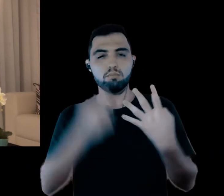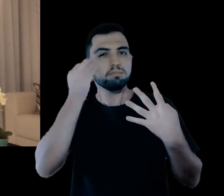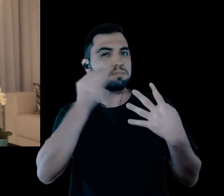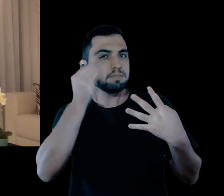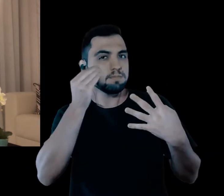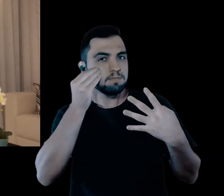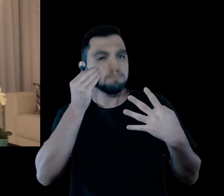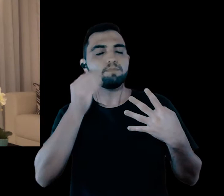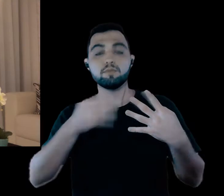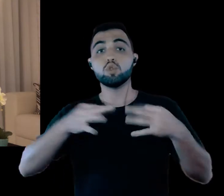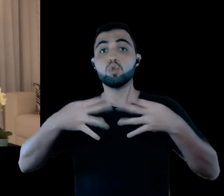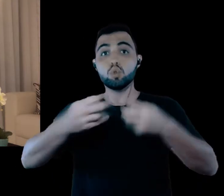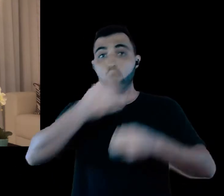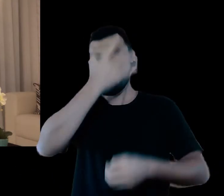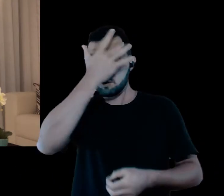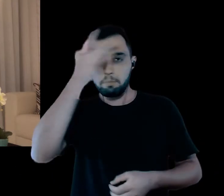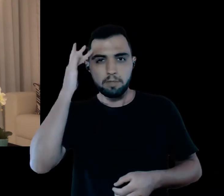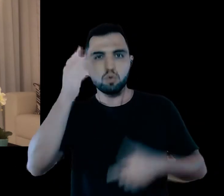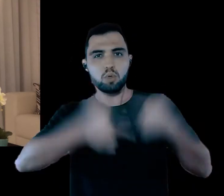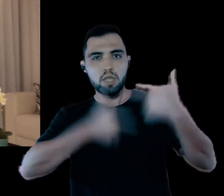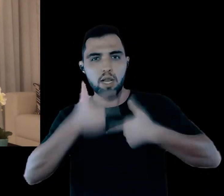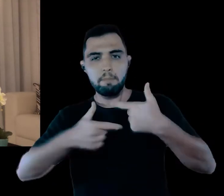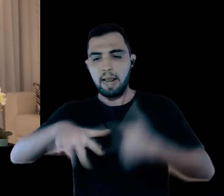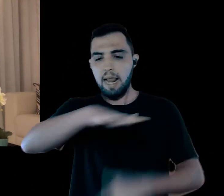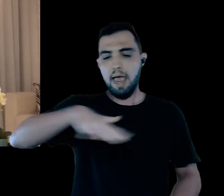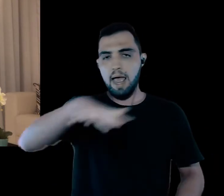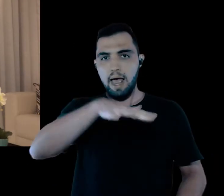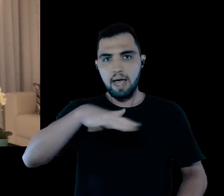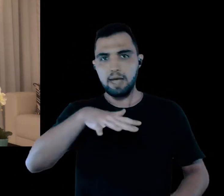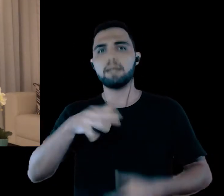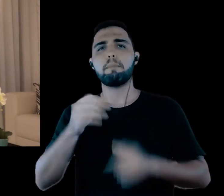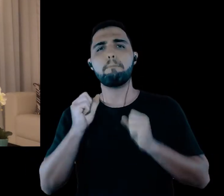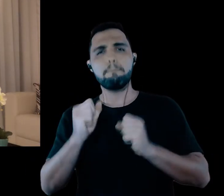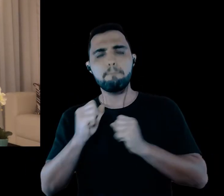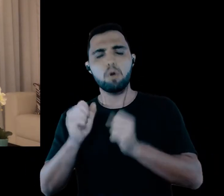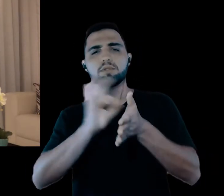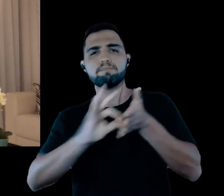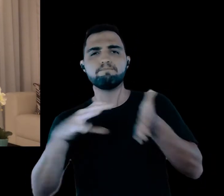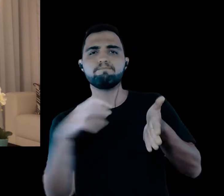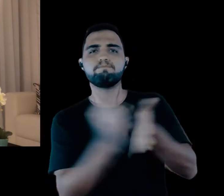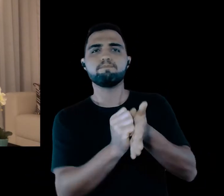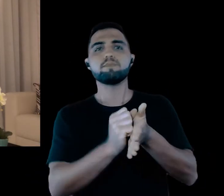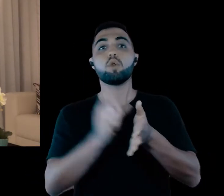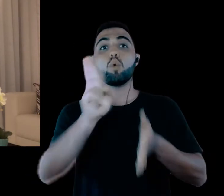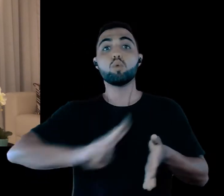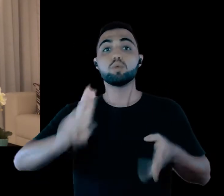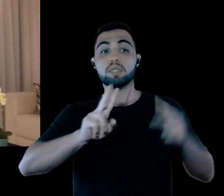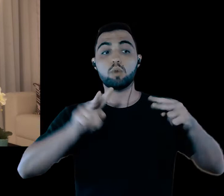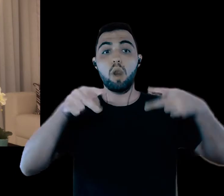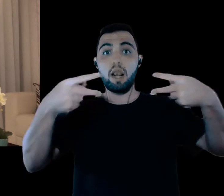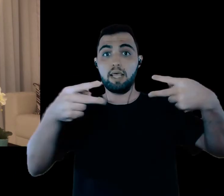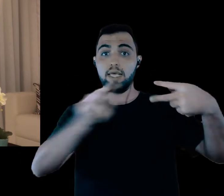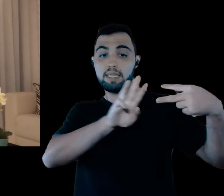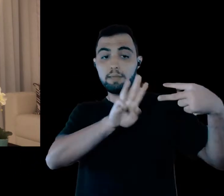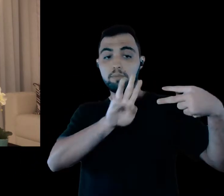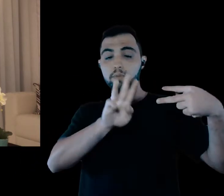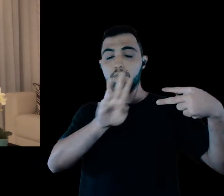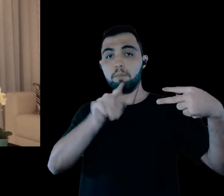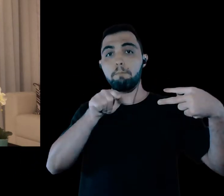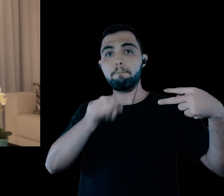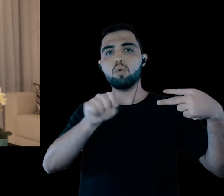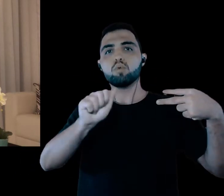Convido a todos os projetos sociais que trabalham nessa área a se cadastrar através do formulário